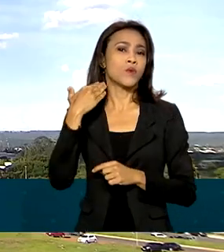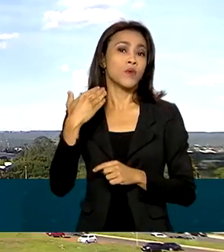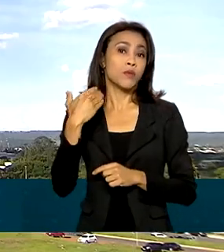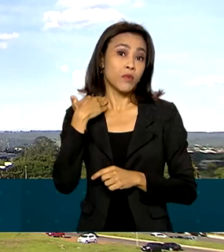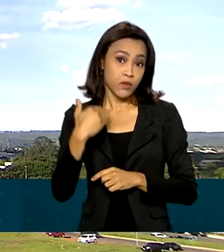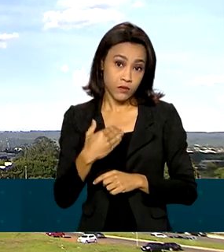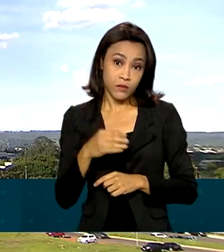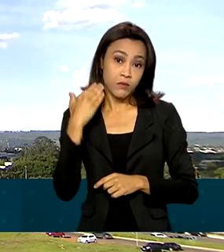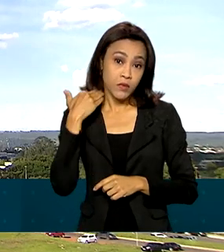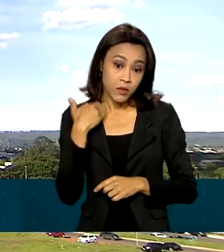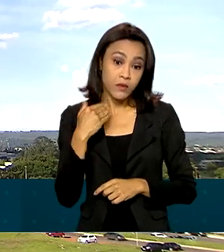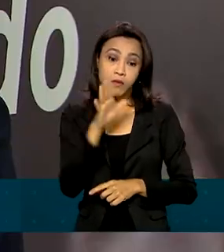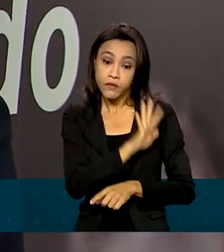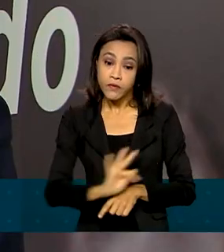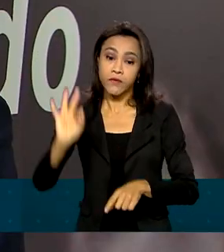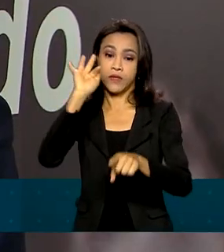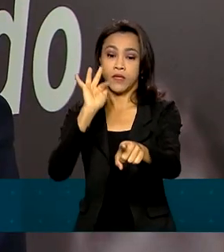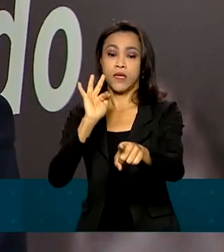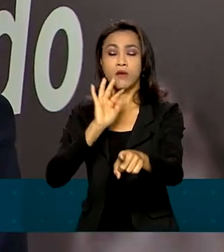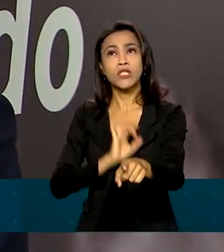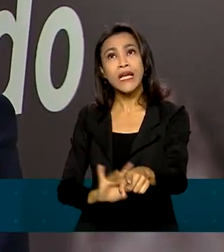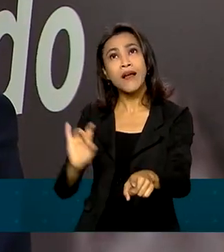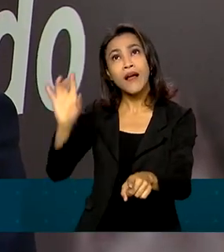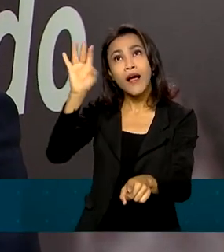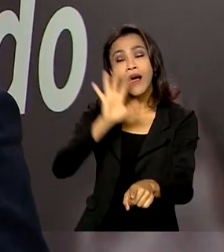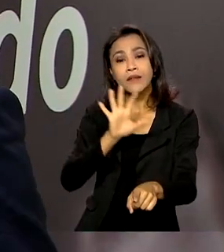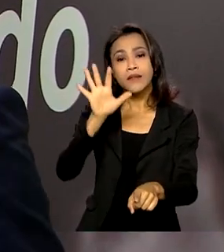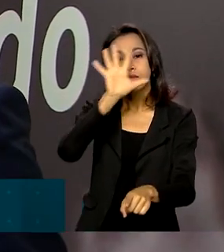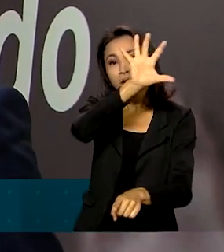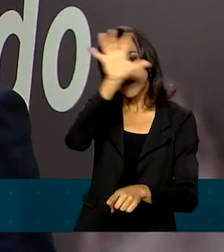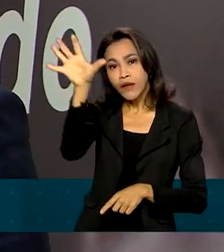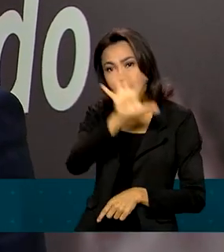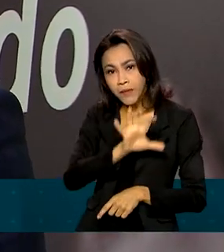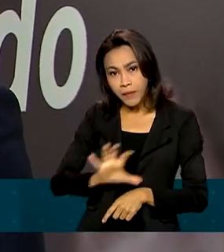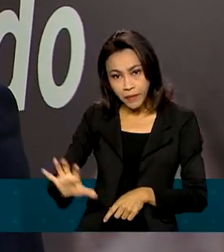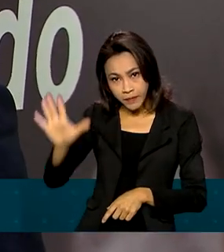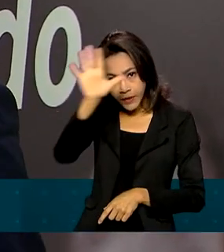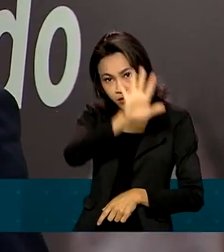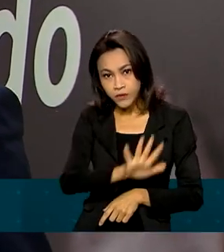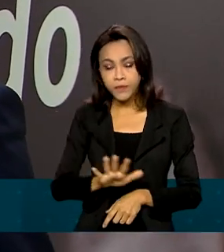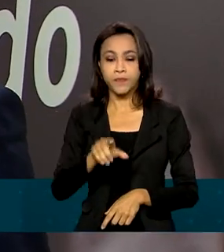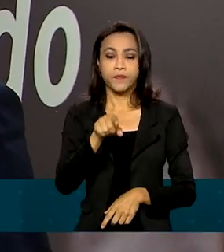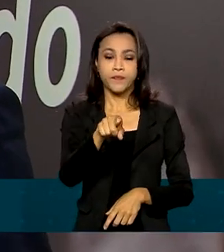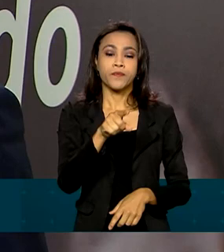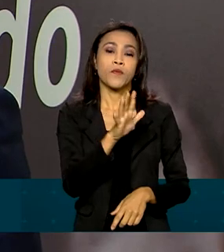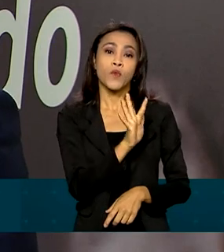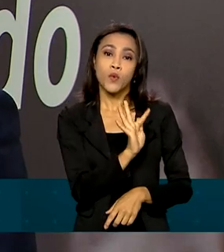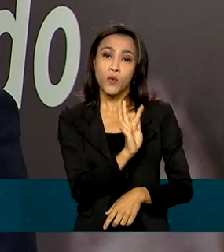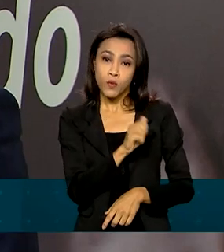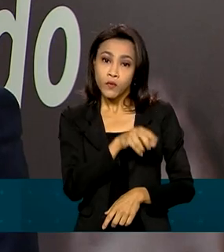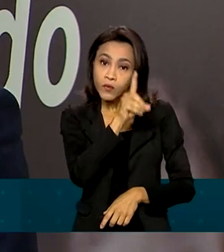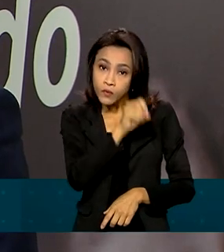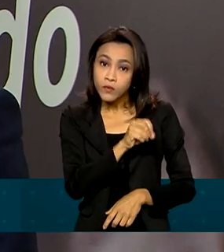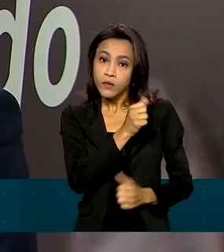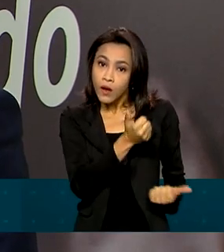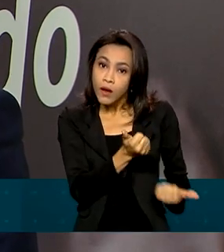de caráter regional. Os fundos apoiam todos esses pequenos, médios e grandes